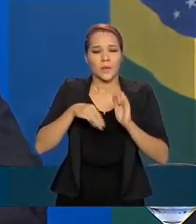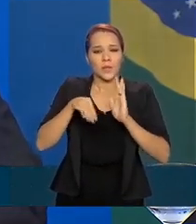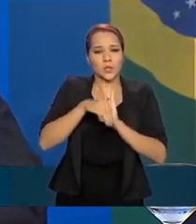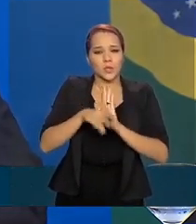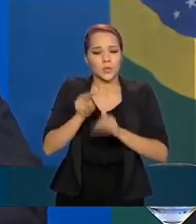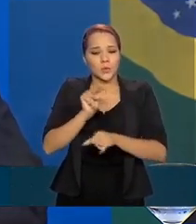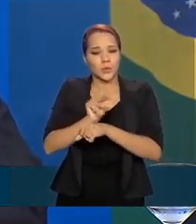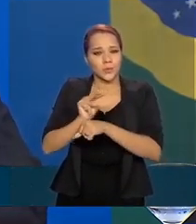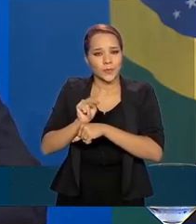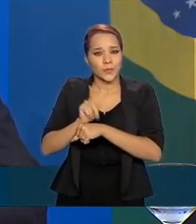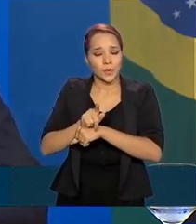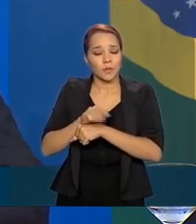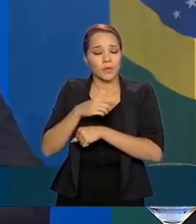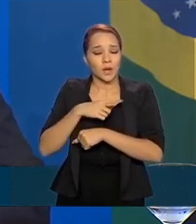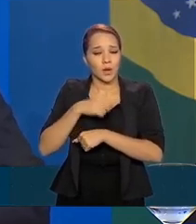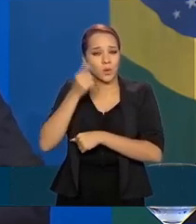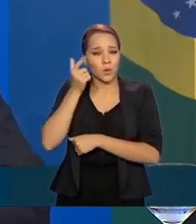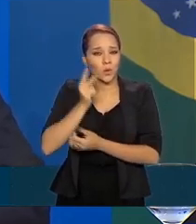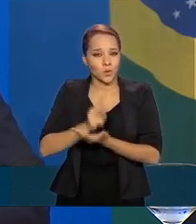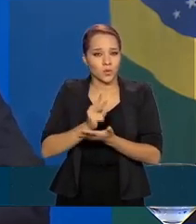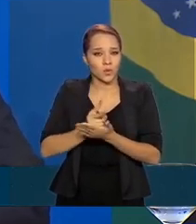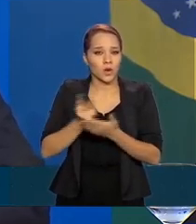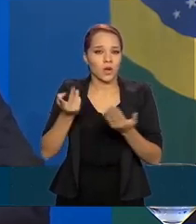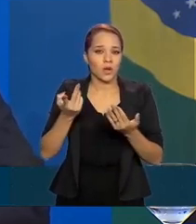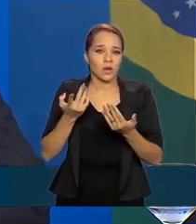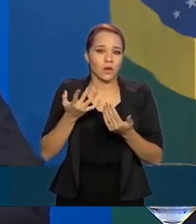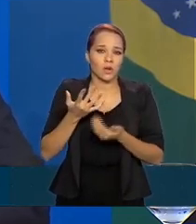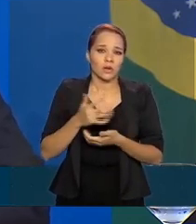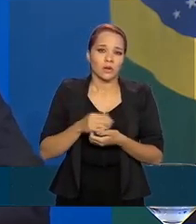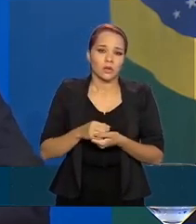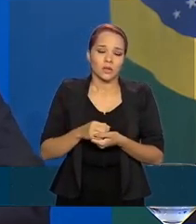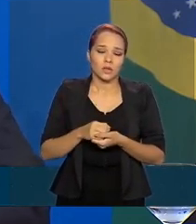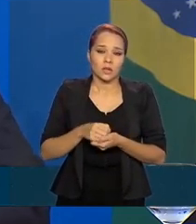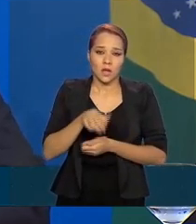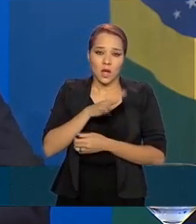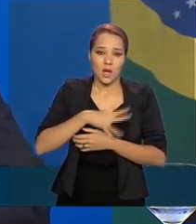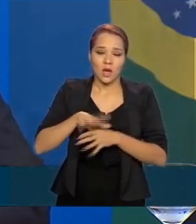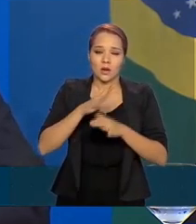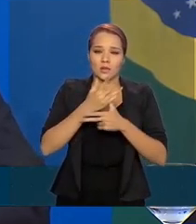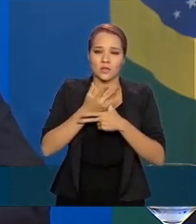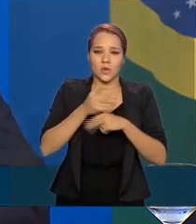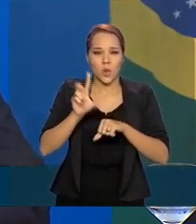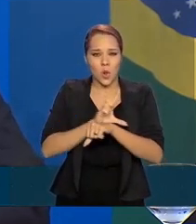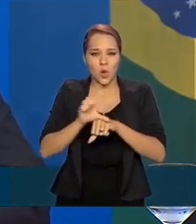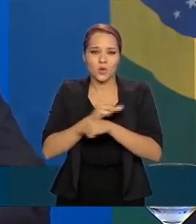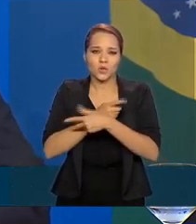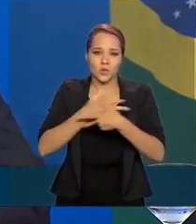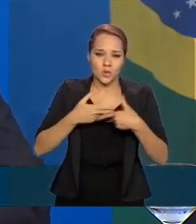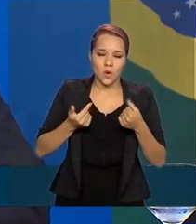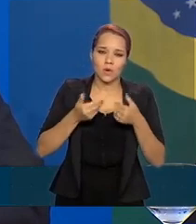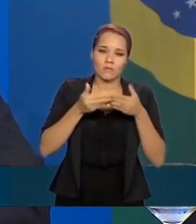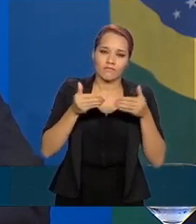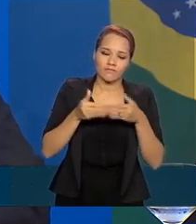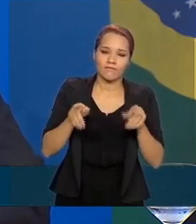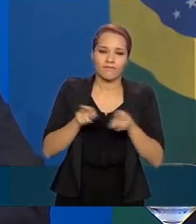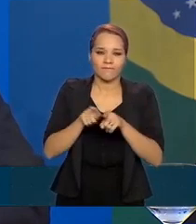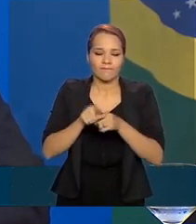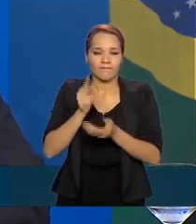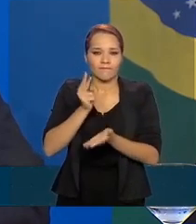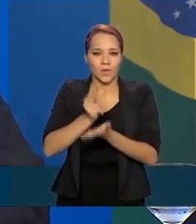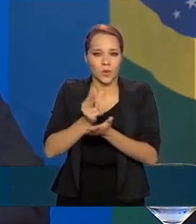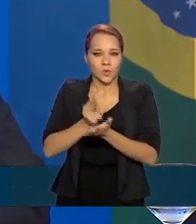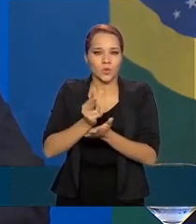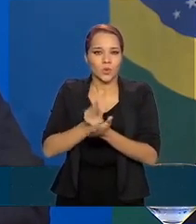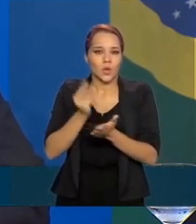isso é fundamental para manter minimamente os fluxos de comércio funcionando, manter a demanda e manter